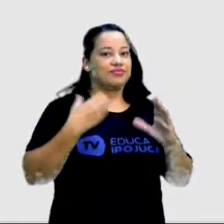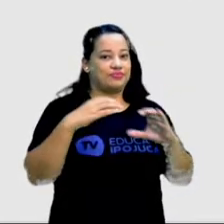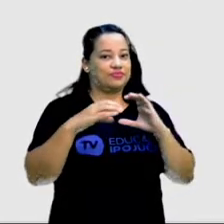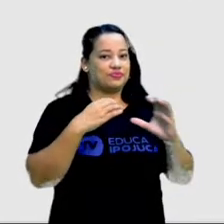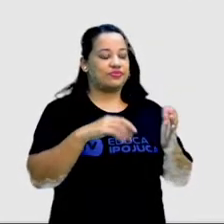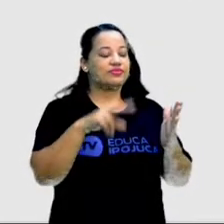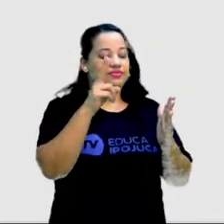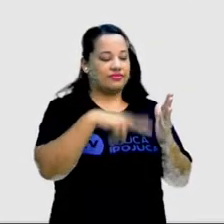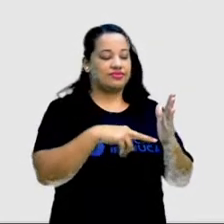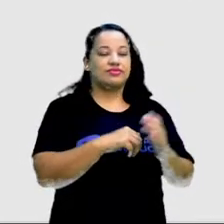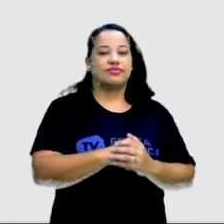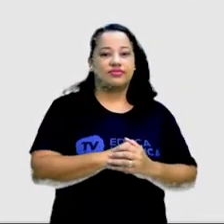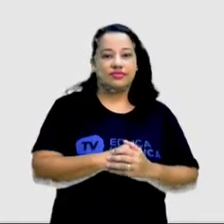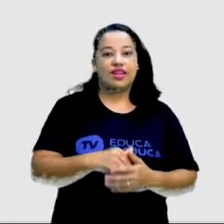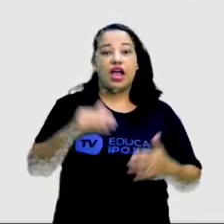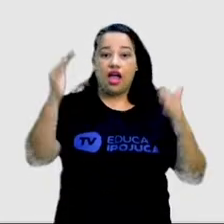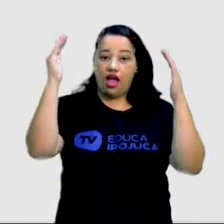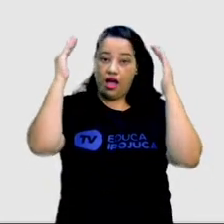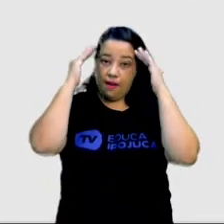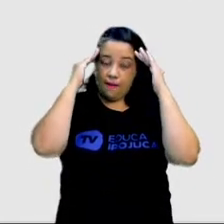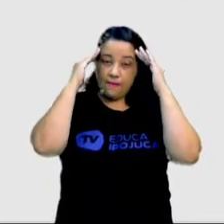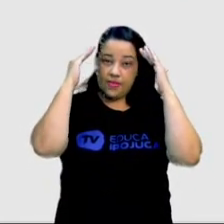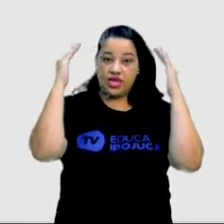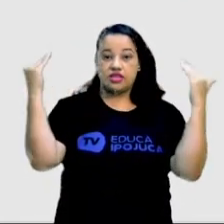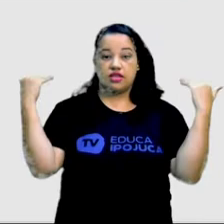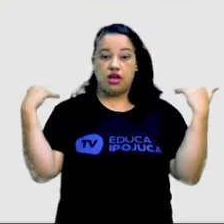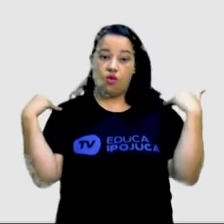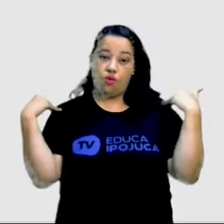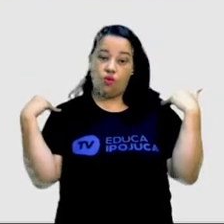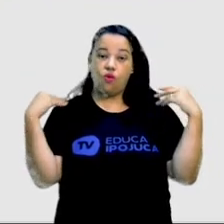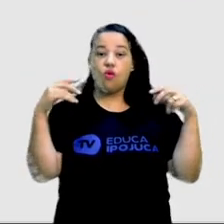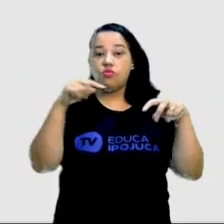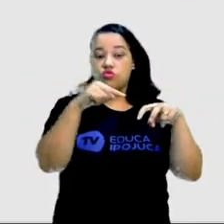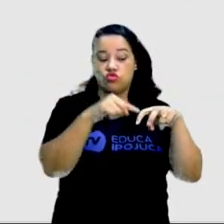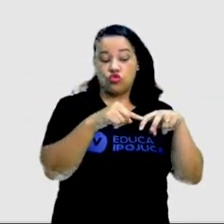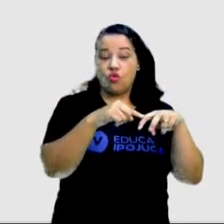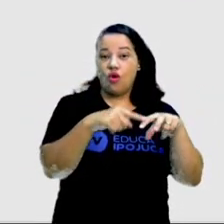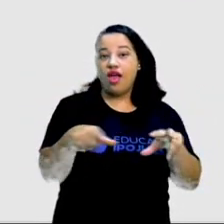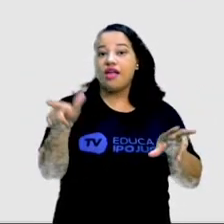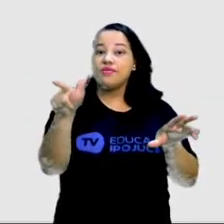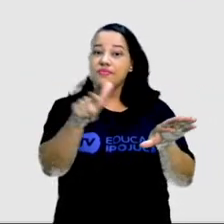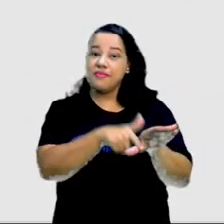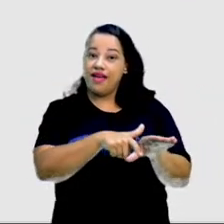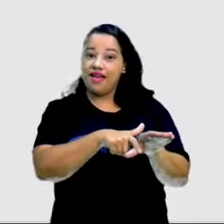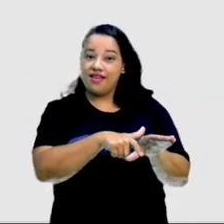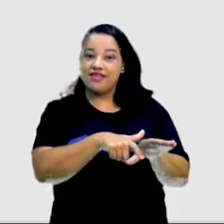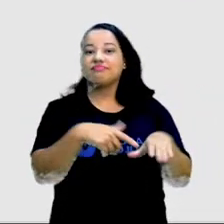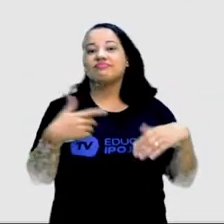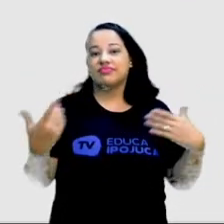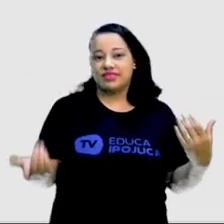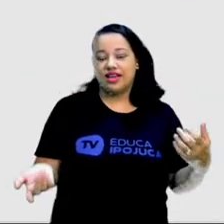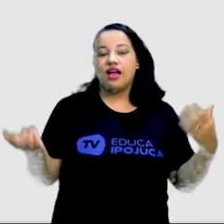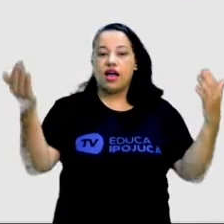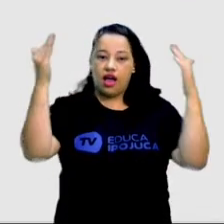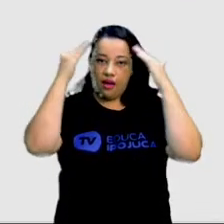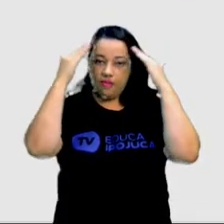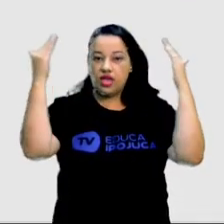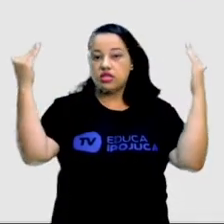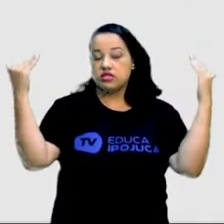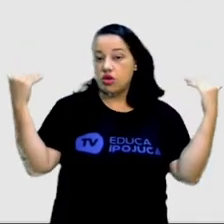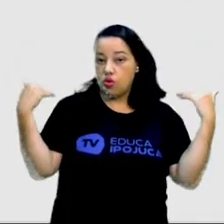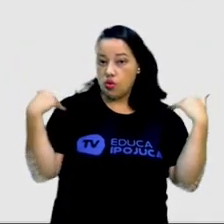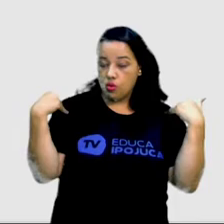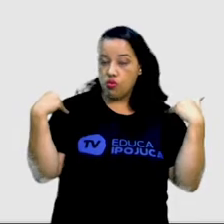Veja bem, cabeça, ombro, joelho e pé. Joelho e pé. Cabeça,